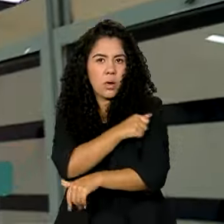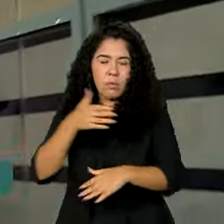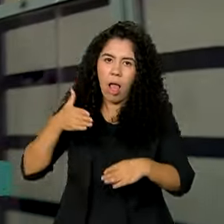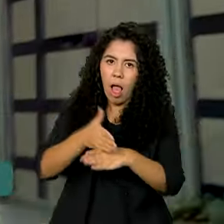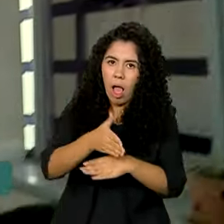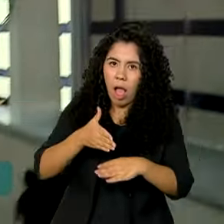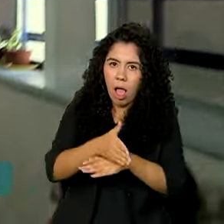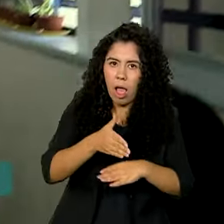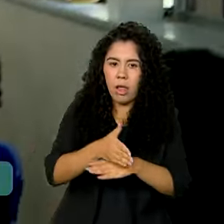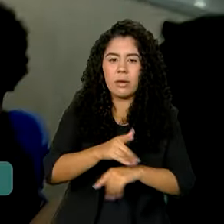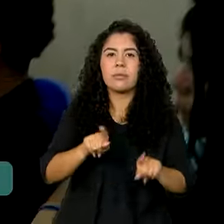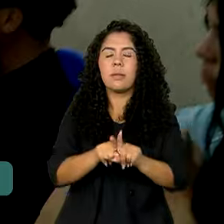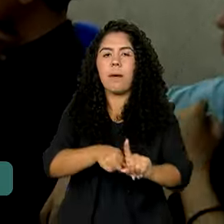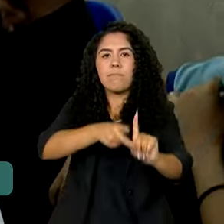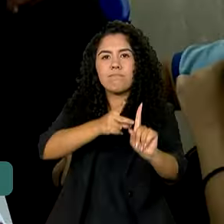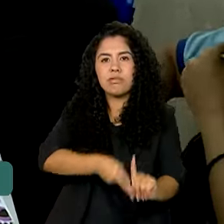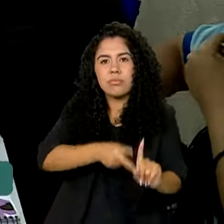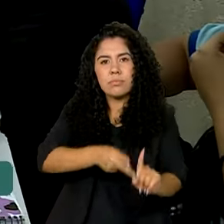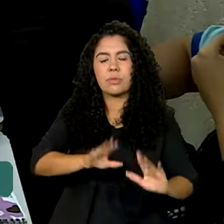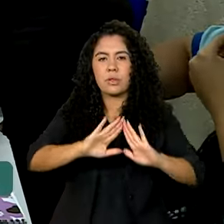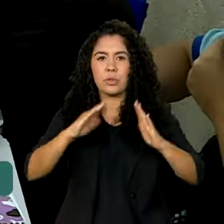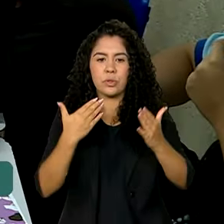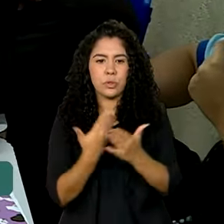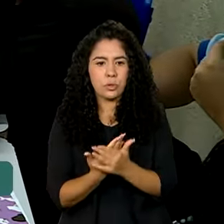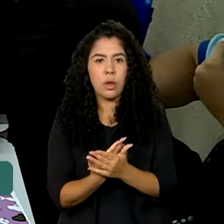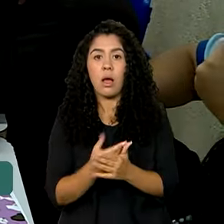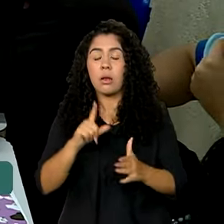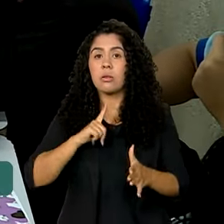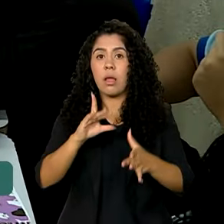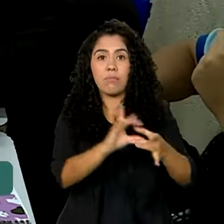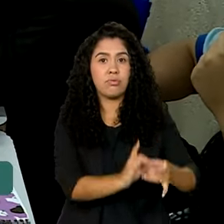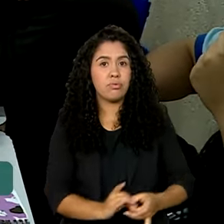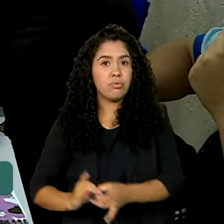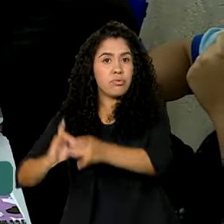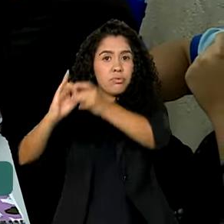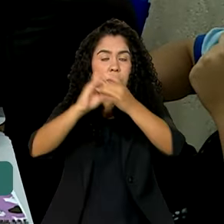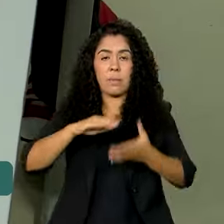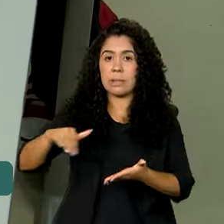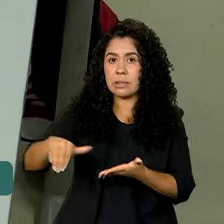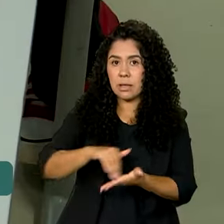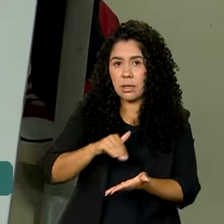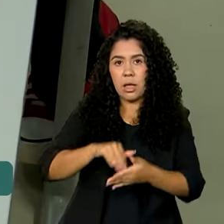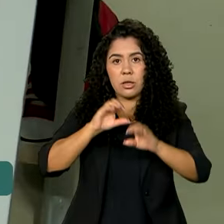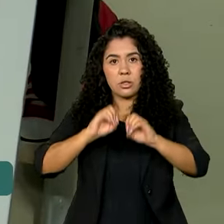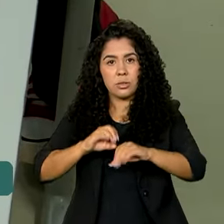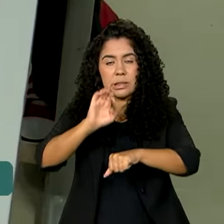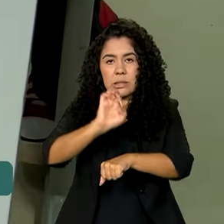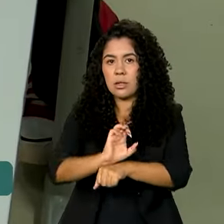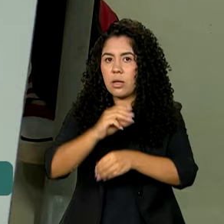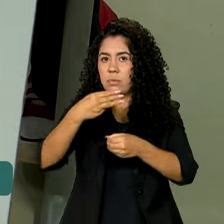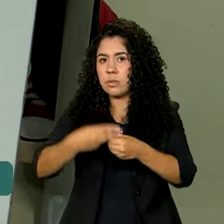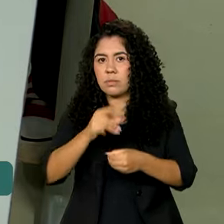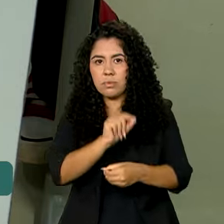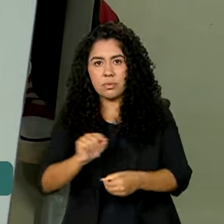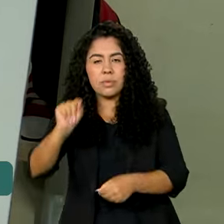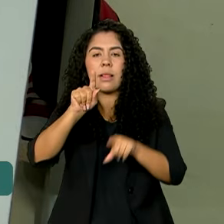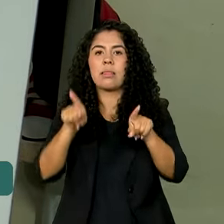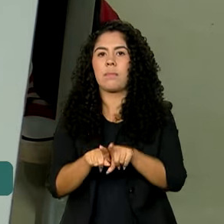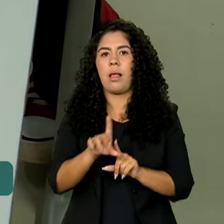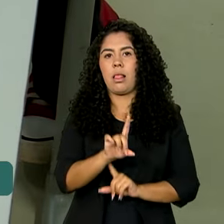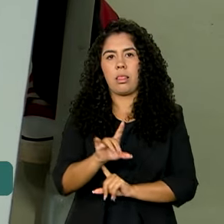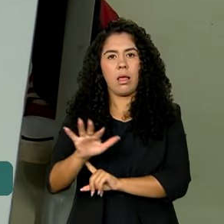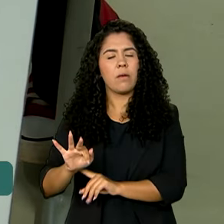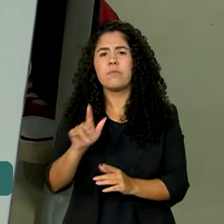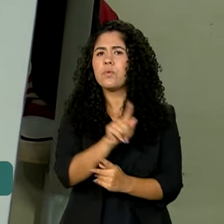O programa une esforços da União, dos Estados, do Distrito Federal e dos Municípios. A ideia é